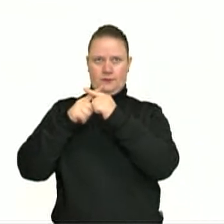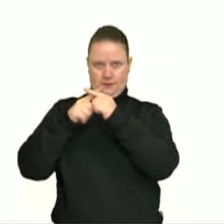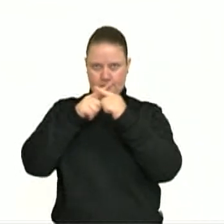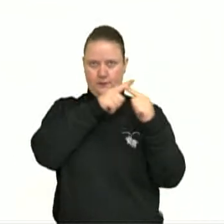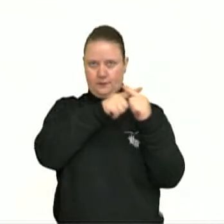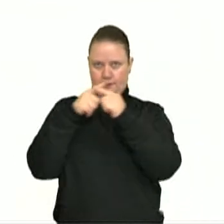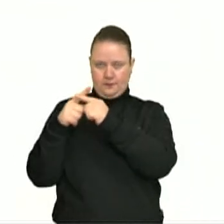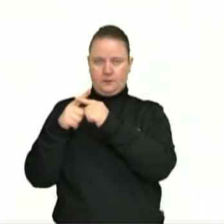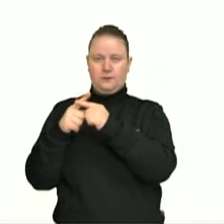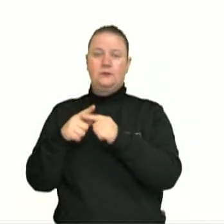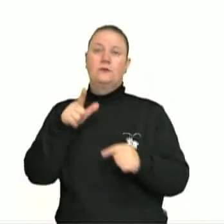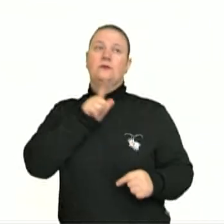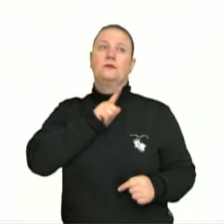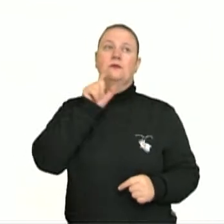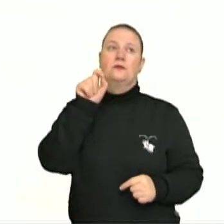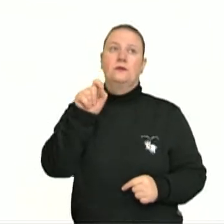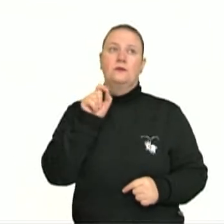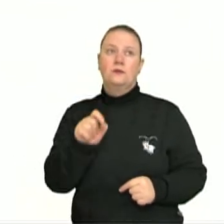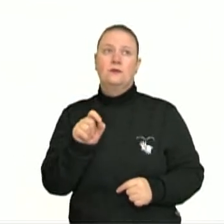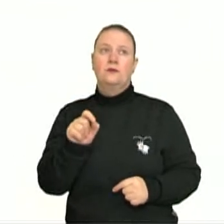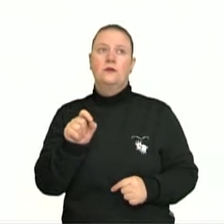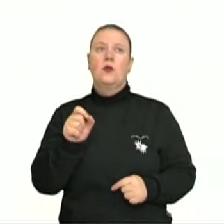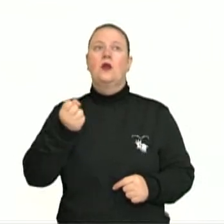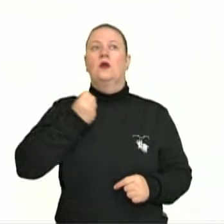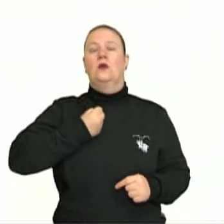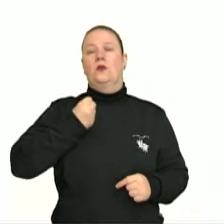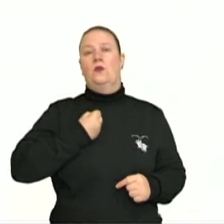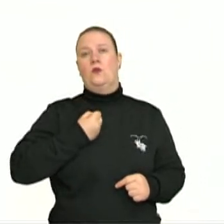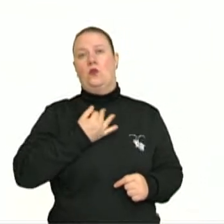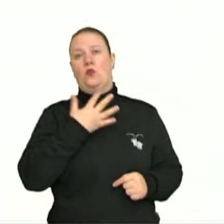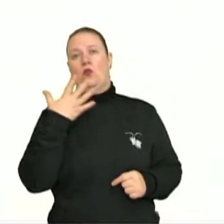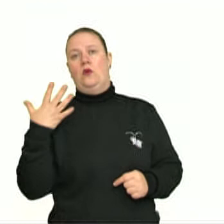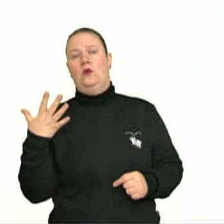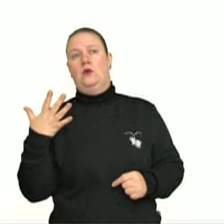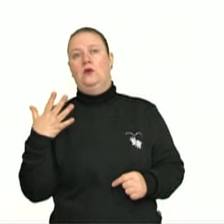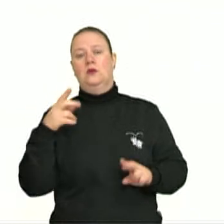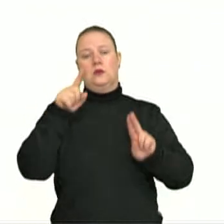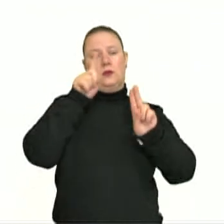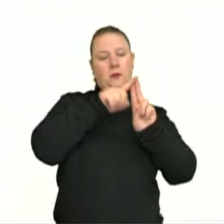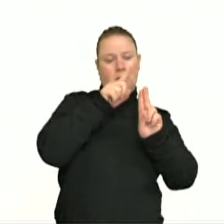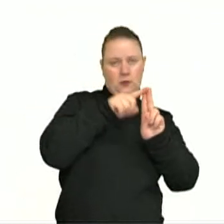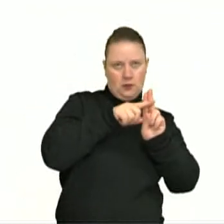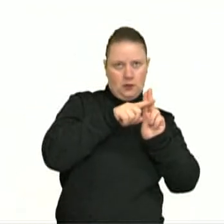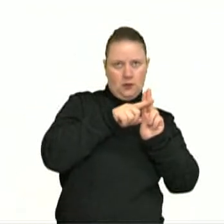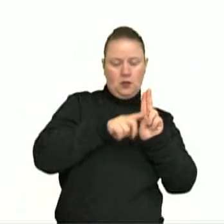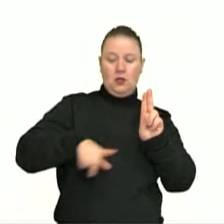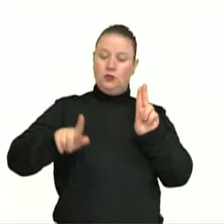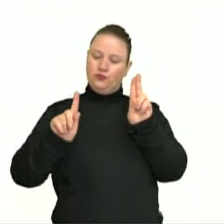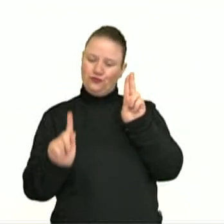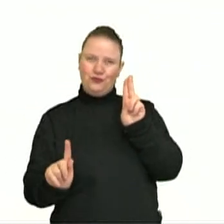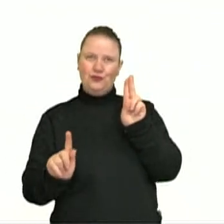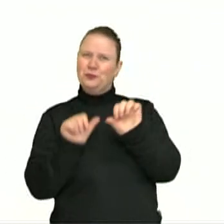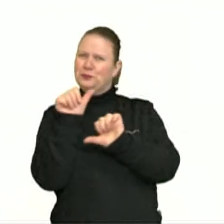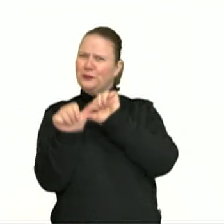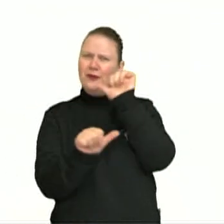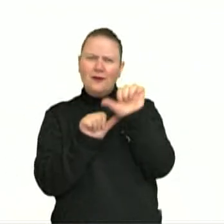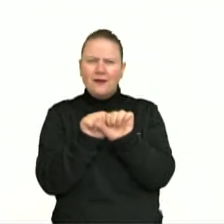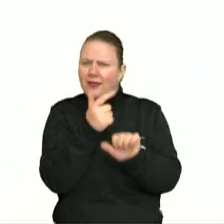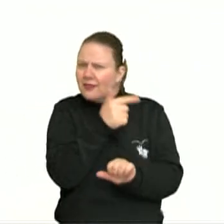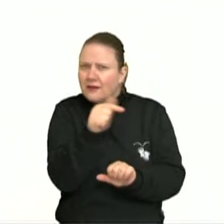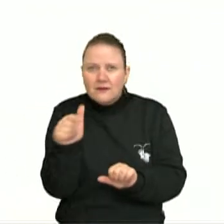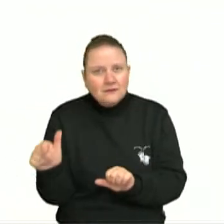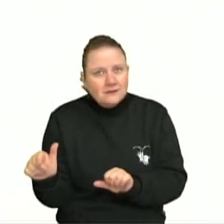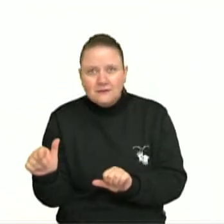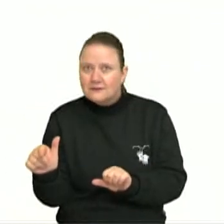o seguinte, que, primeiro, os valores de π e G não mudam. Por quê? Na gravidade,